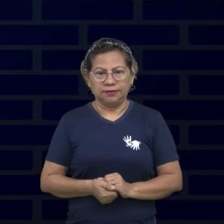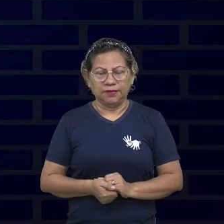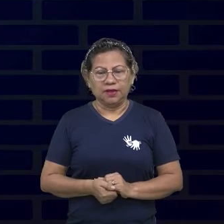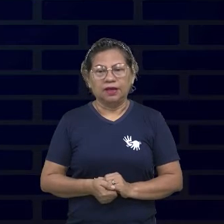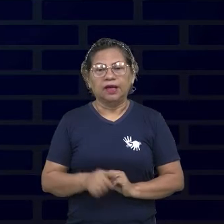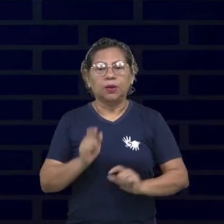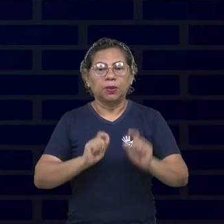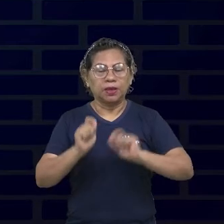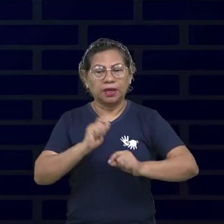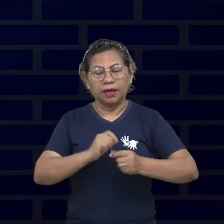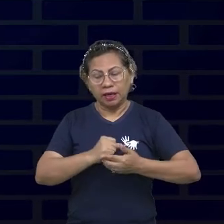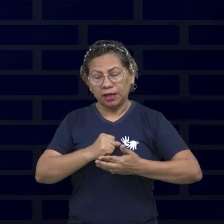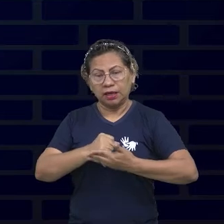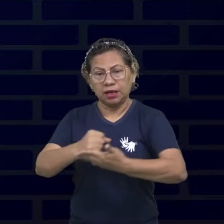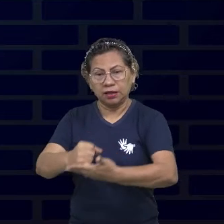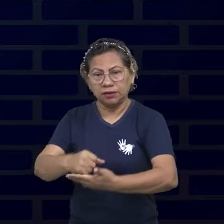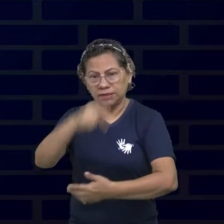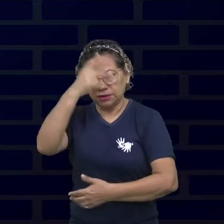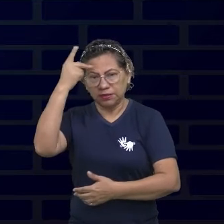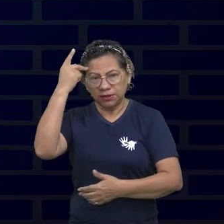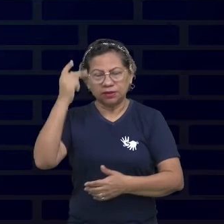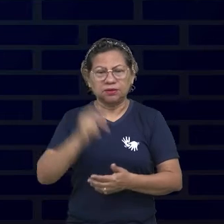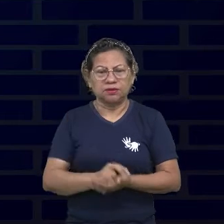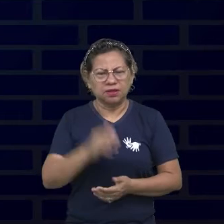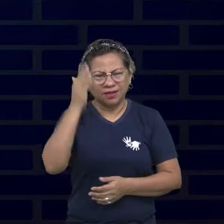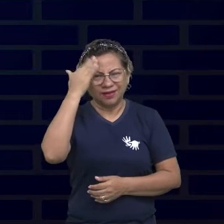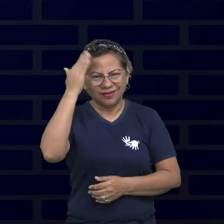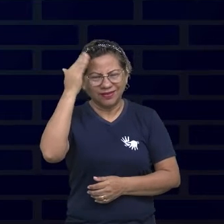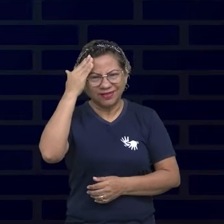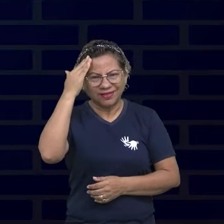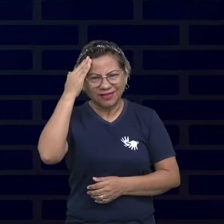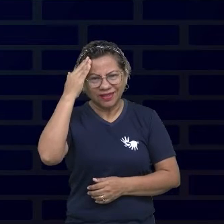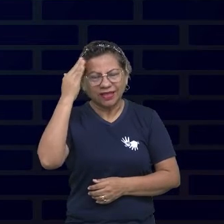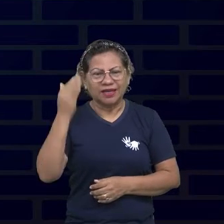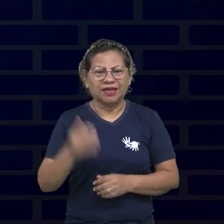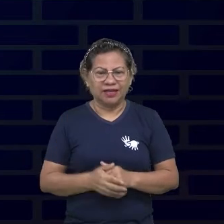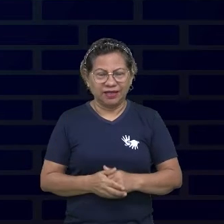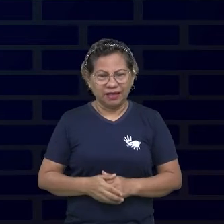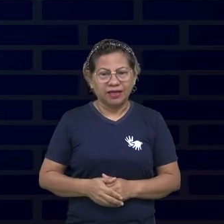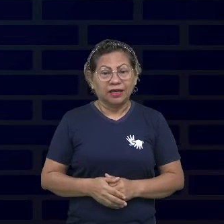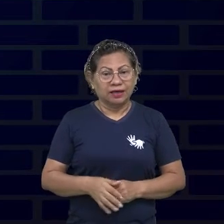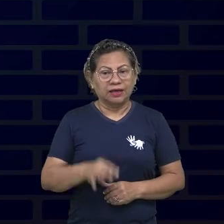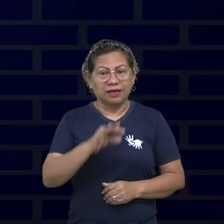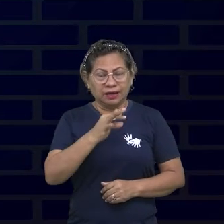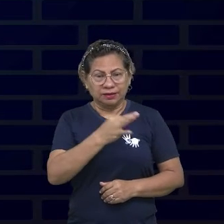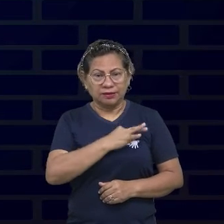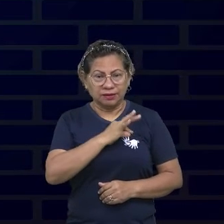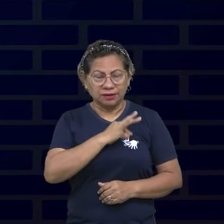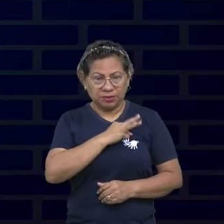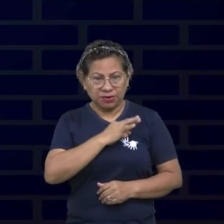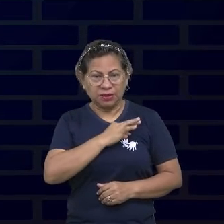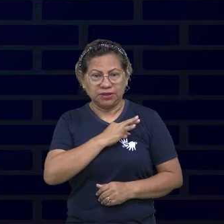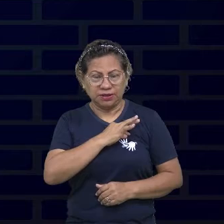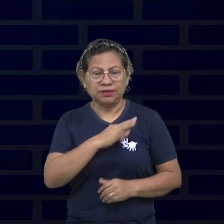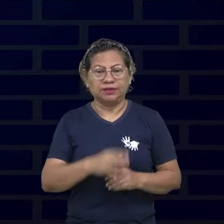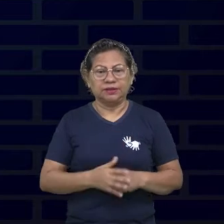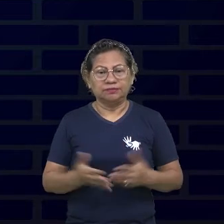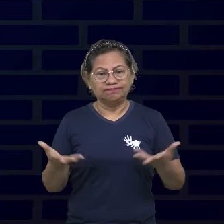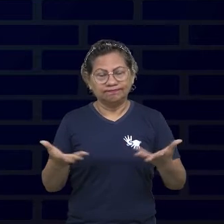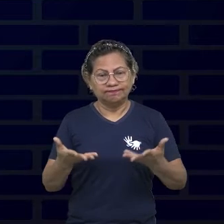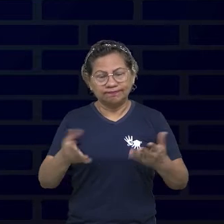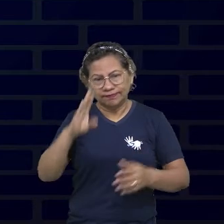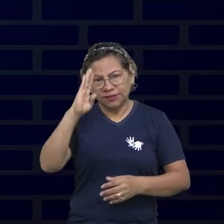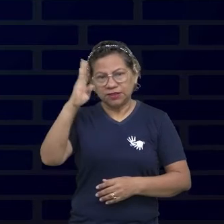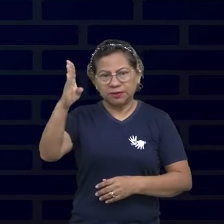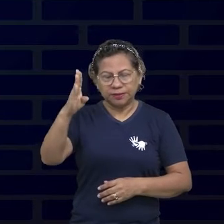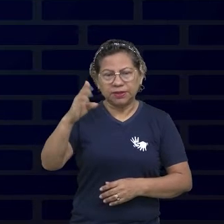pessoas. E eu sei que neste cargo de delegado de polícia é possível ajudar as pessoas, especialmente aqueles que